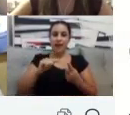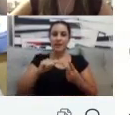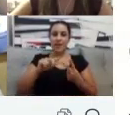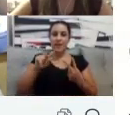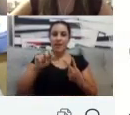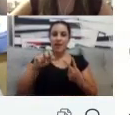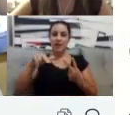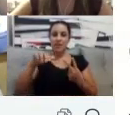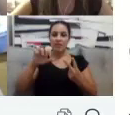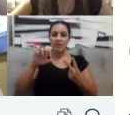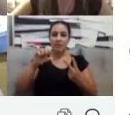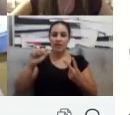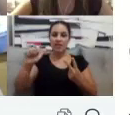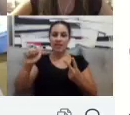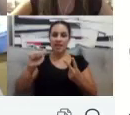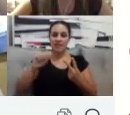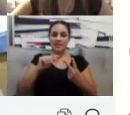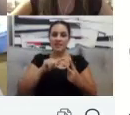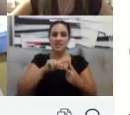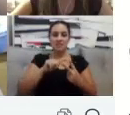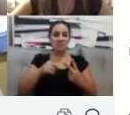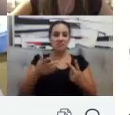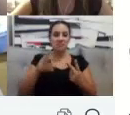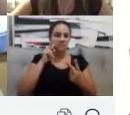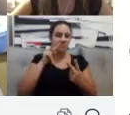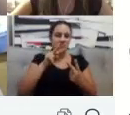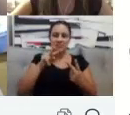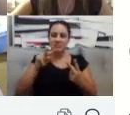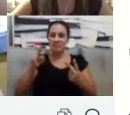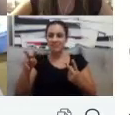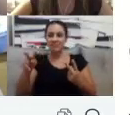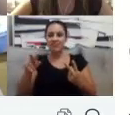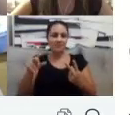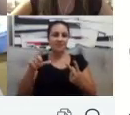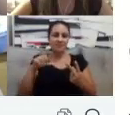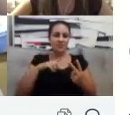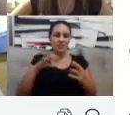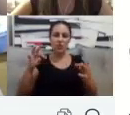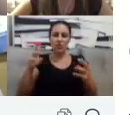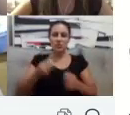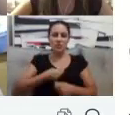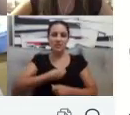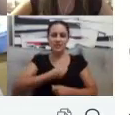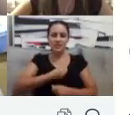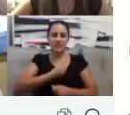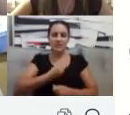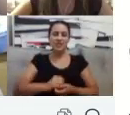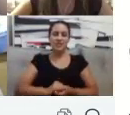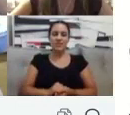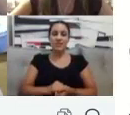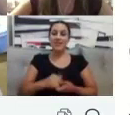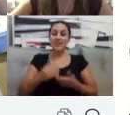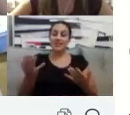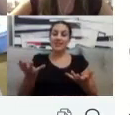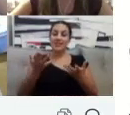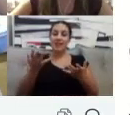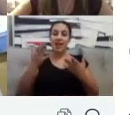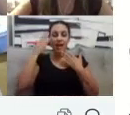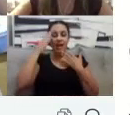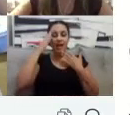Mariana, Vanessa, Dulce, Esther. Bom, olhando rápido aqui, acho que passamos por todos